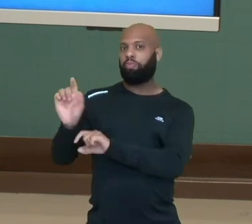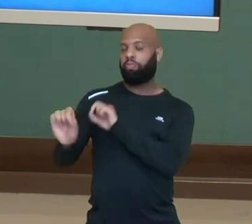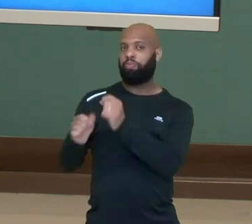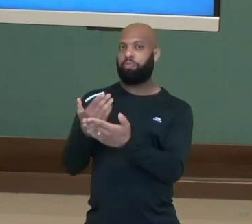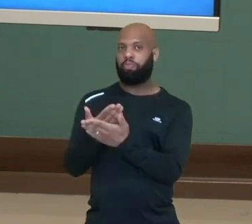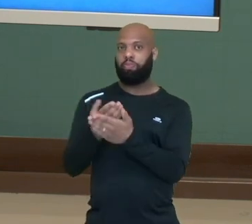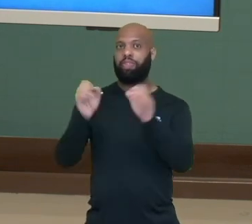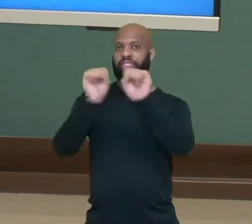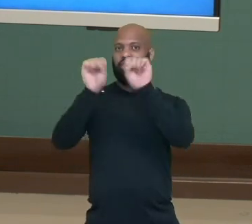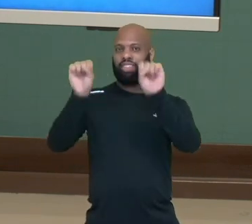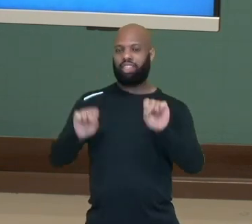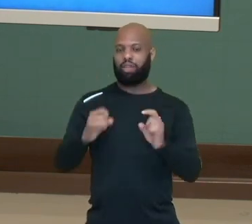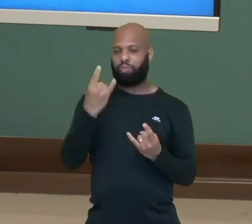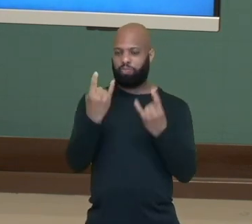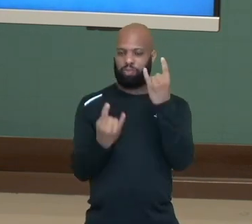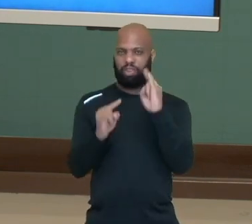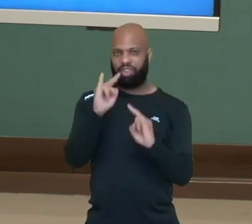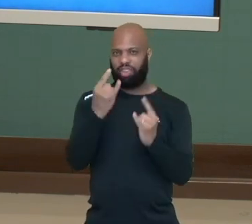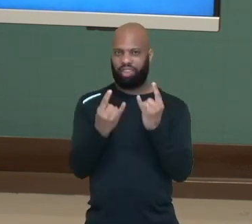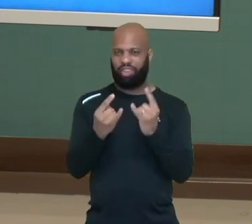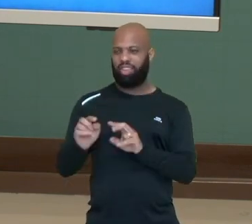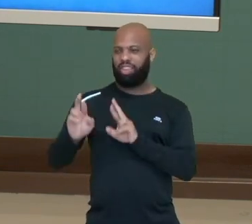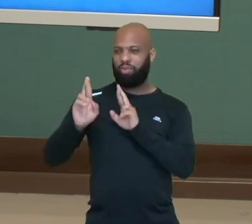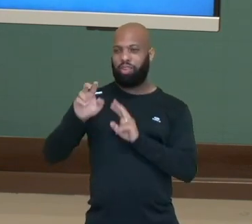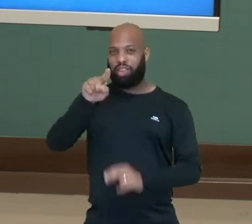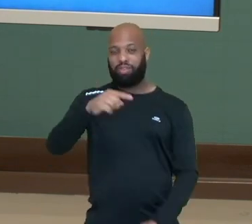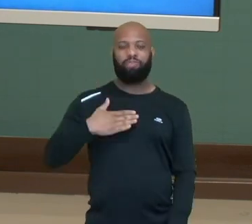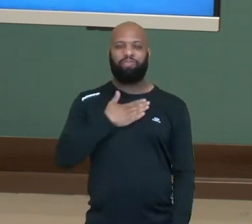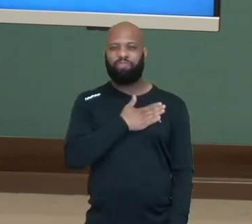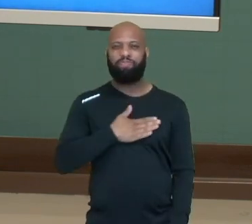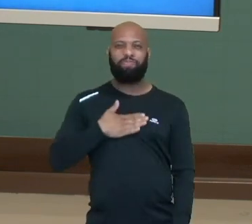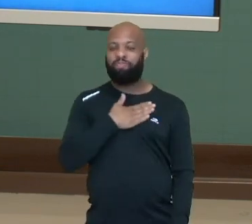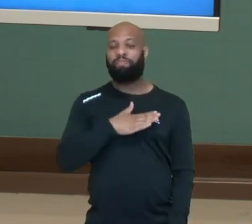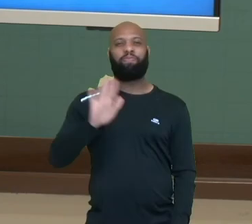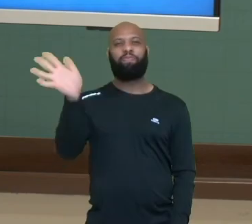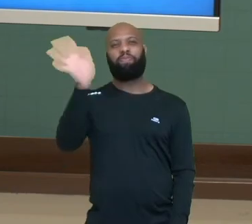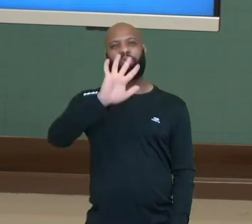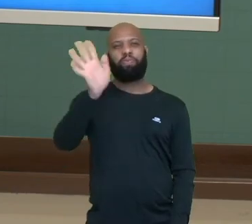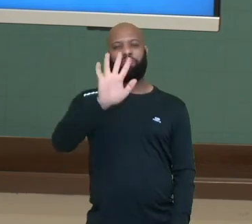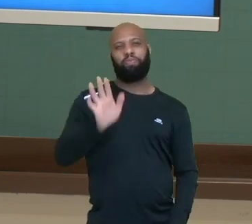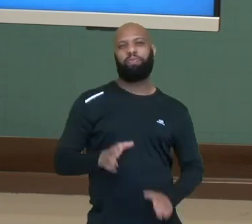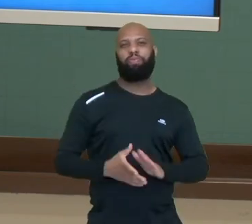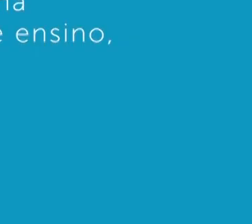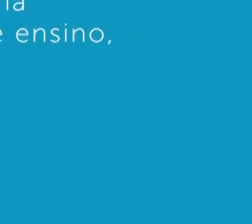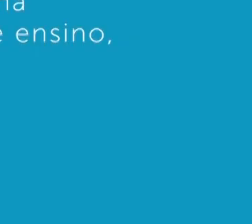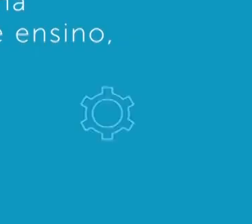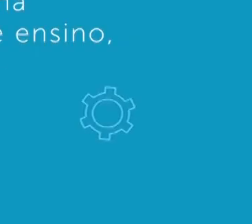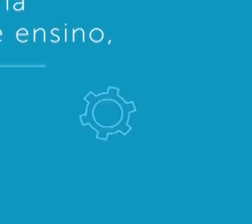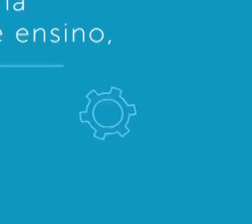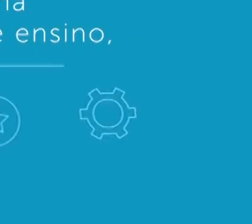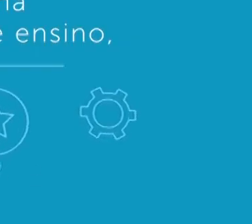Nesse vídeo, então, nós falamos sobre o sistema endócrino dos mamíferos. Espero que vocês tenham gostado e até breve!